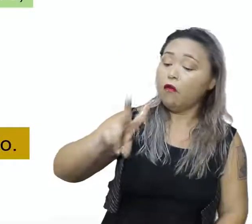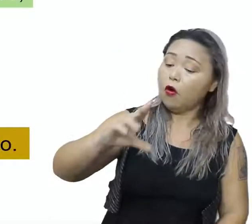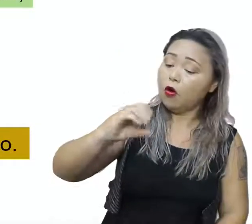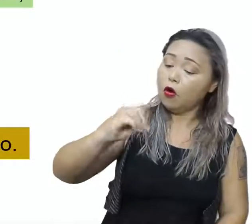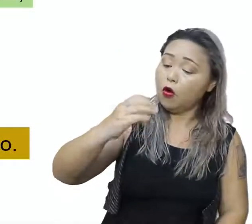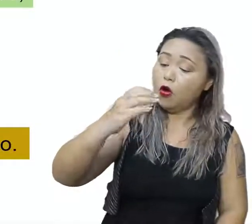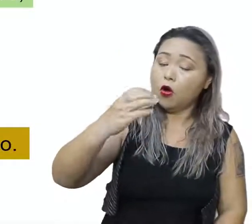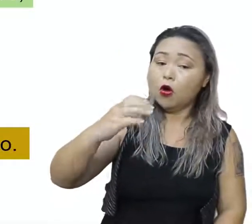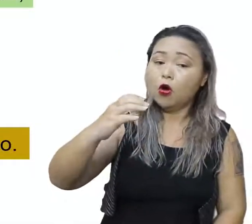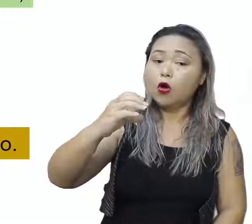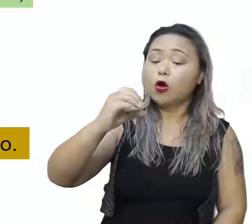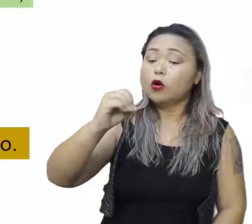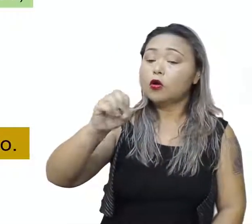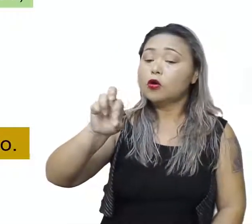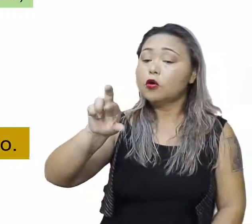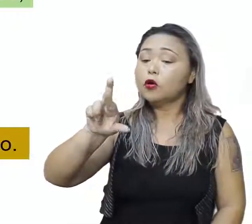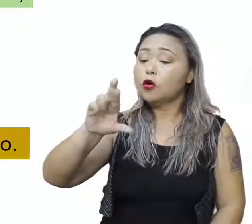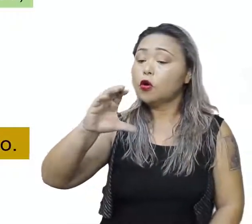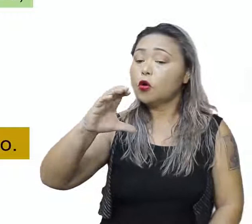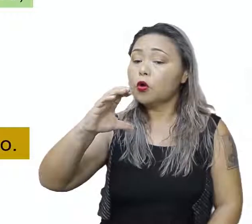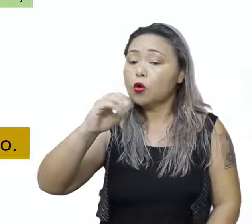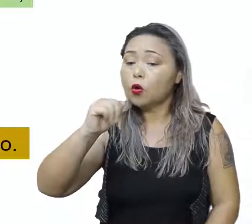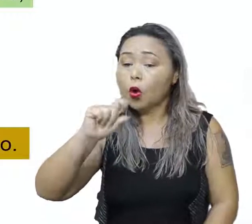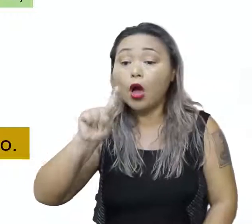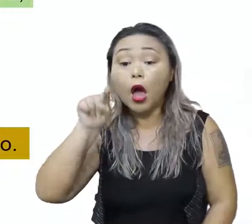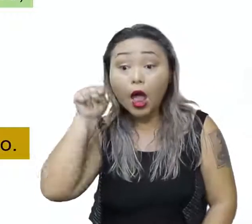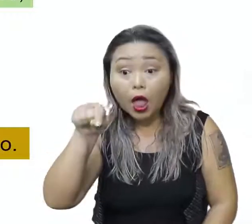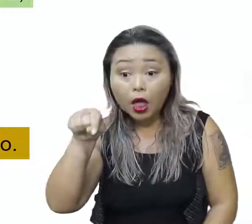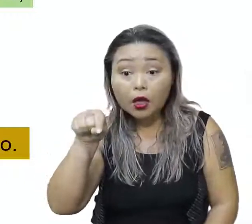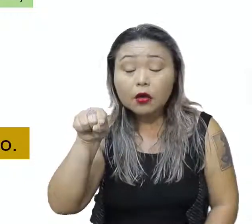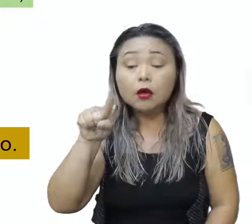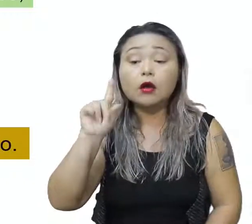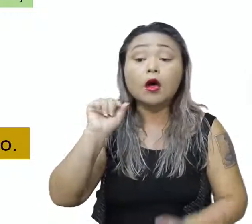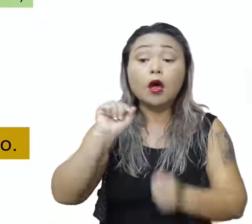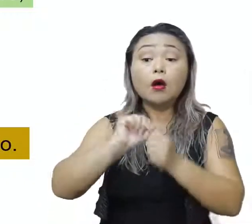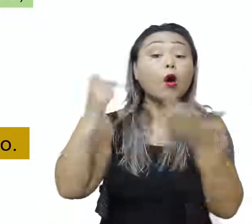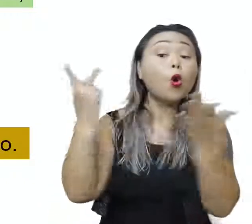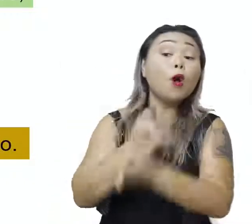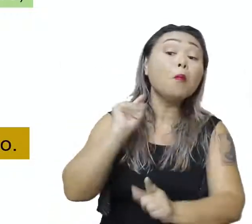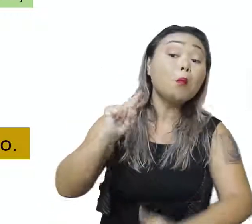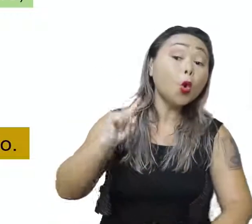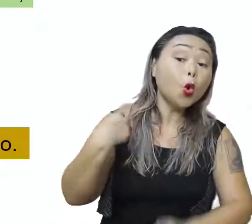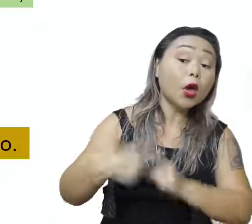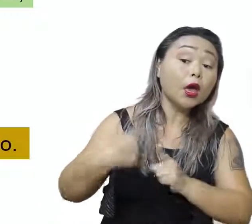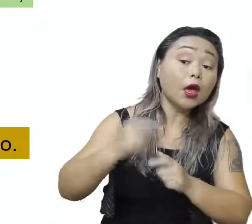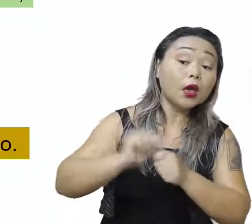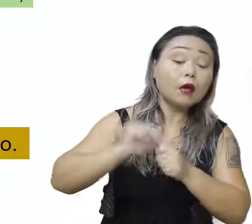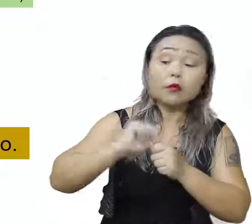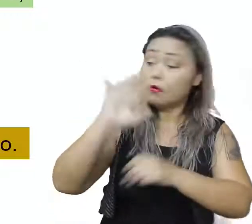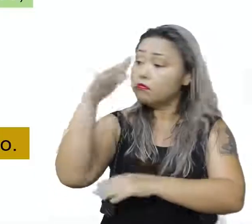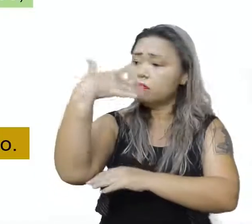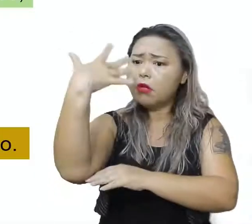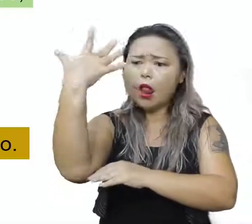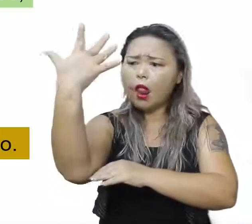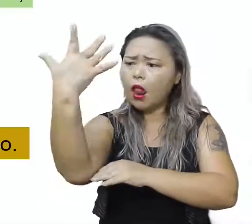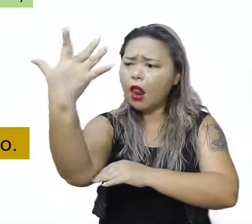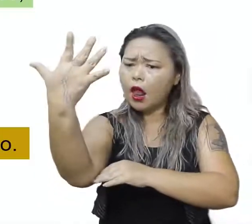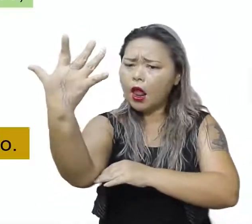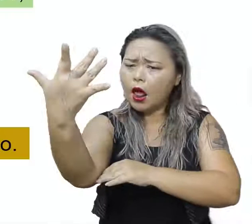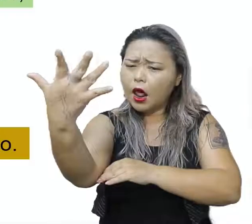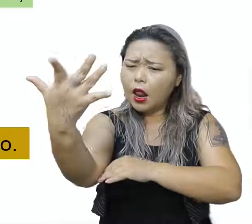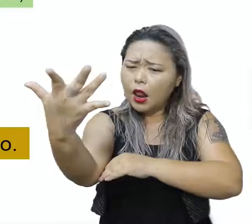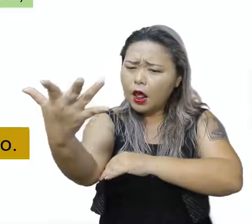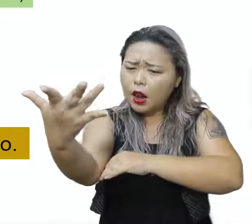surgimento de voas sorocas. Essas voas sorocas ocorreram por causa do desmatamento que levou essa